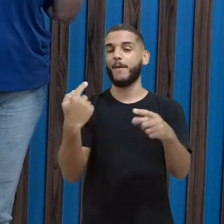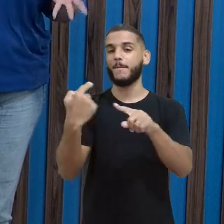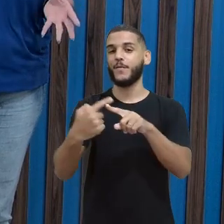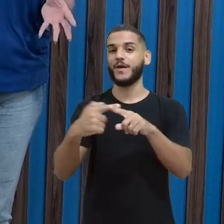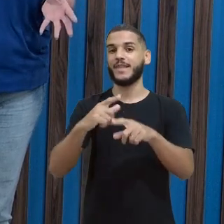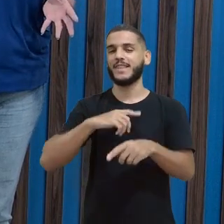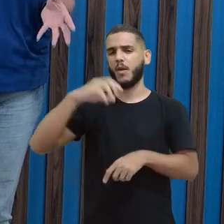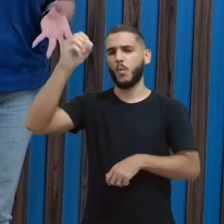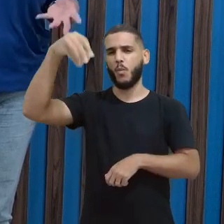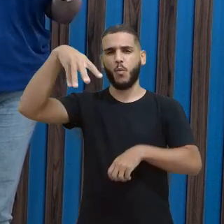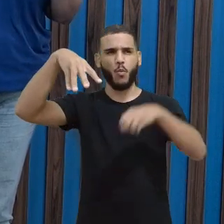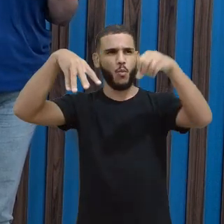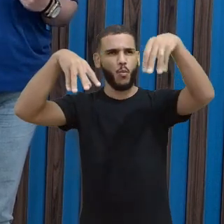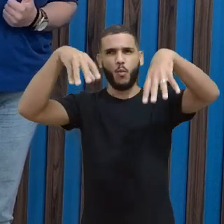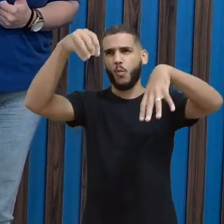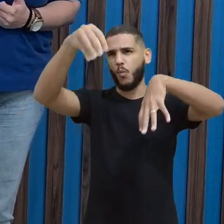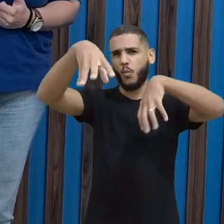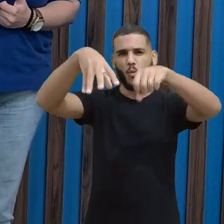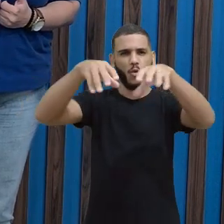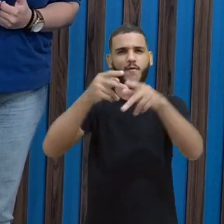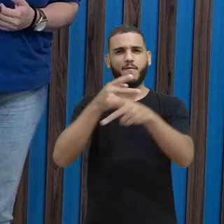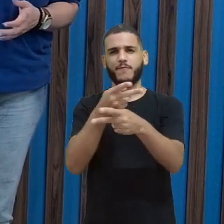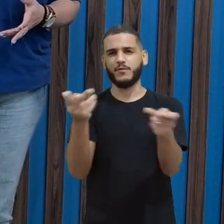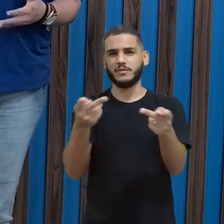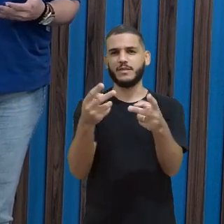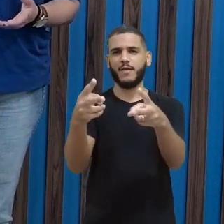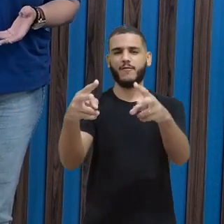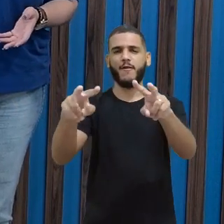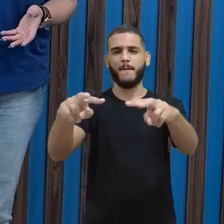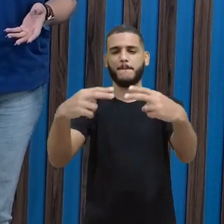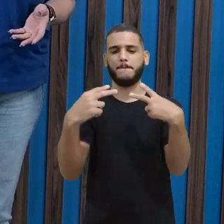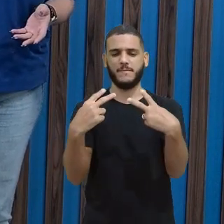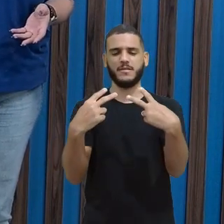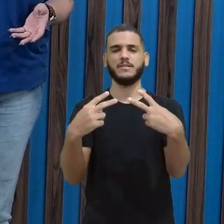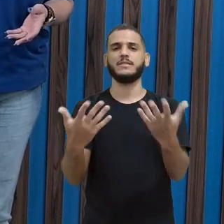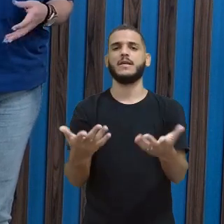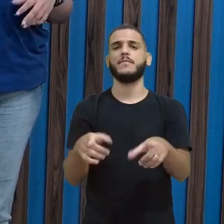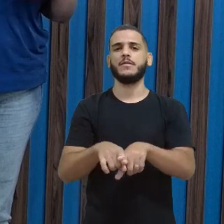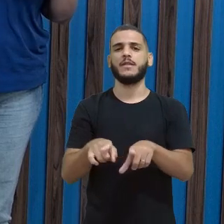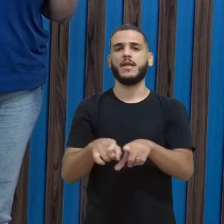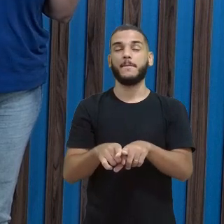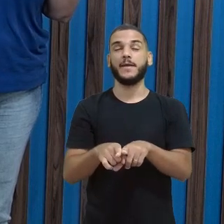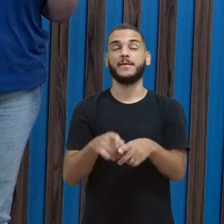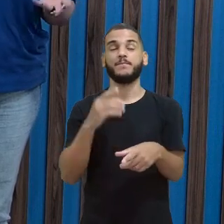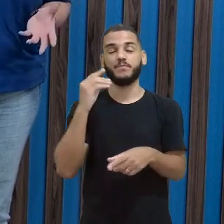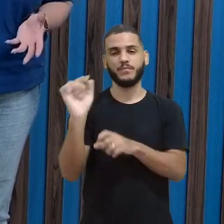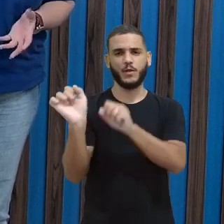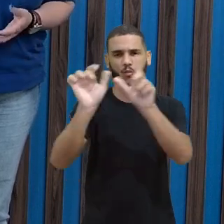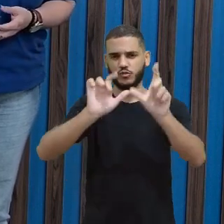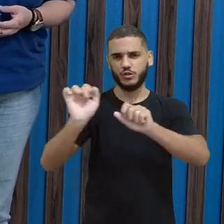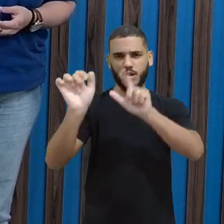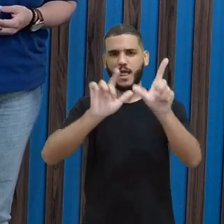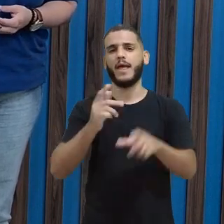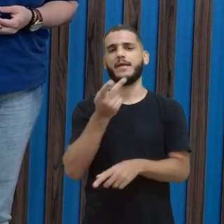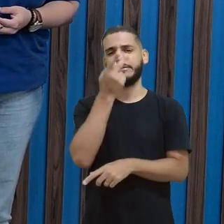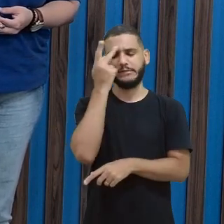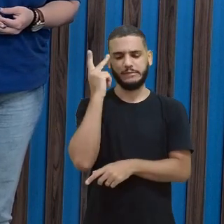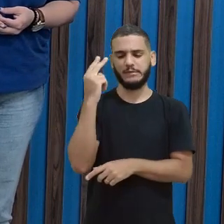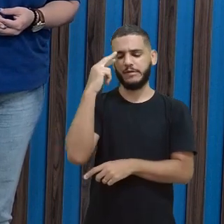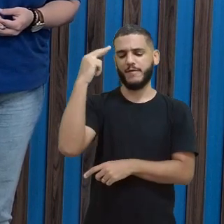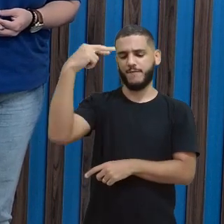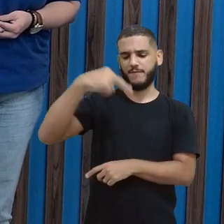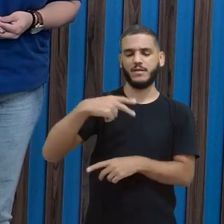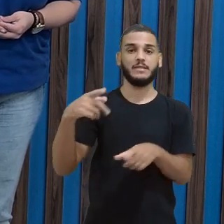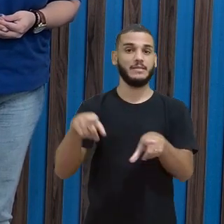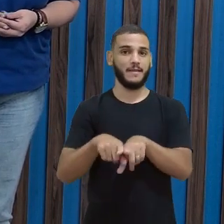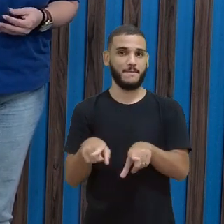está tudo iluminado. Para que vocês vejam a prof, né? Vejam os slides, tá certo? Vejam também Clisman, tá bom? Então,